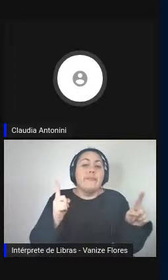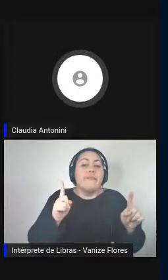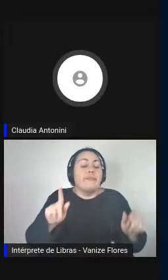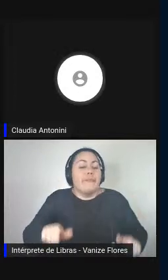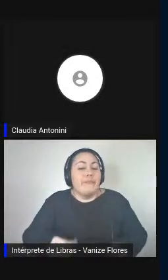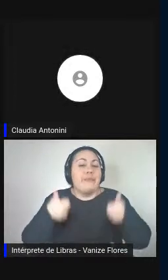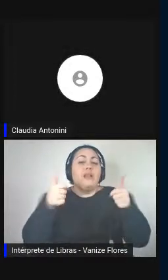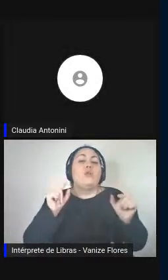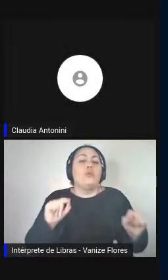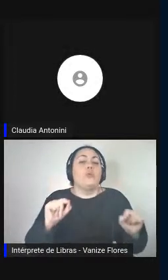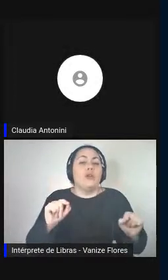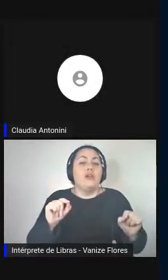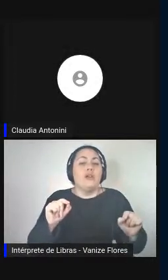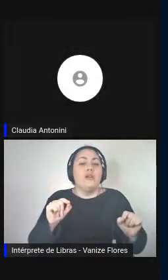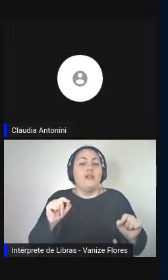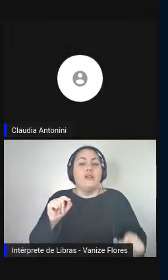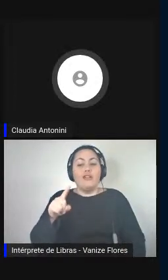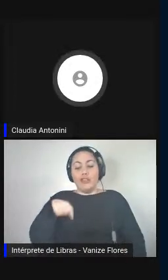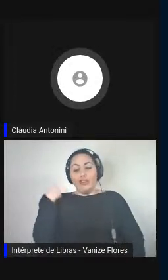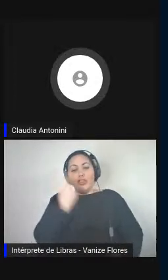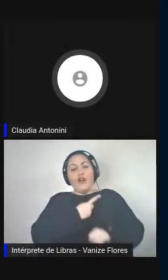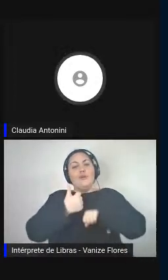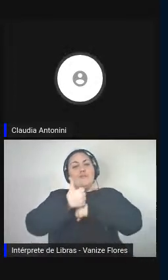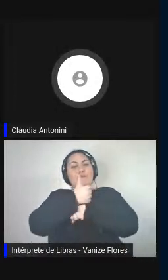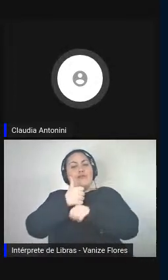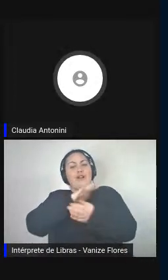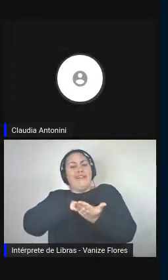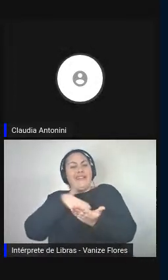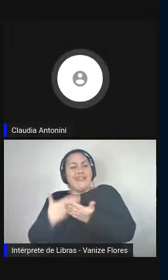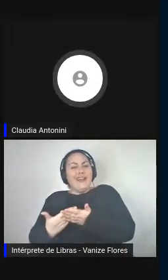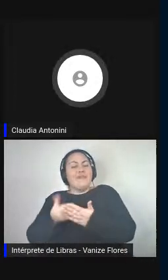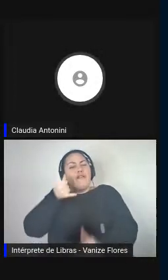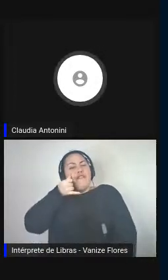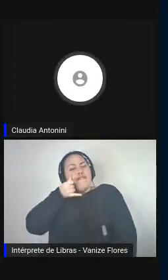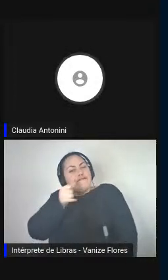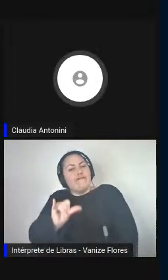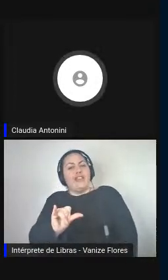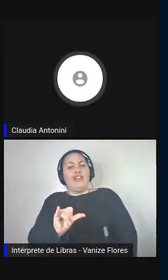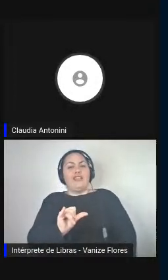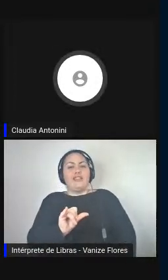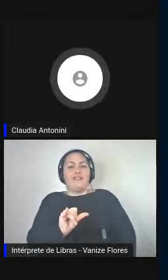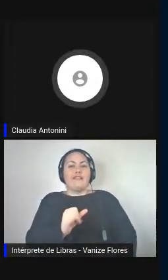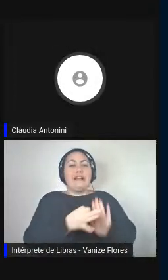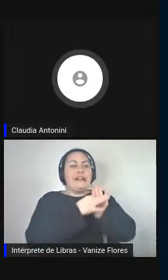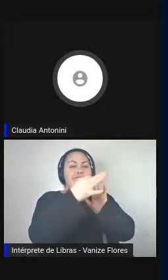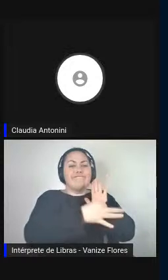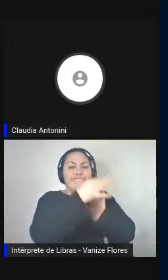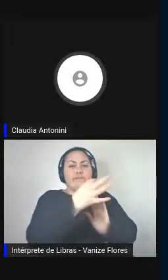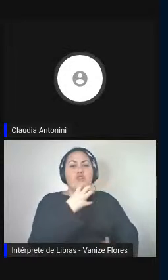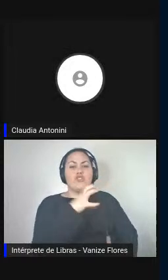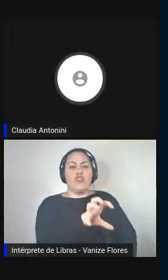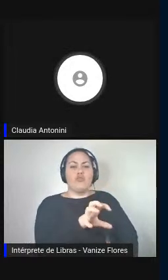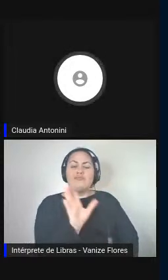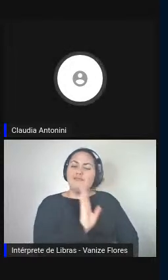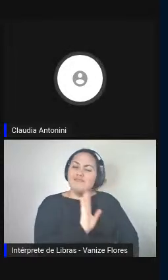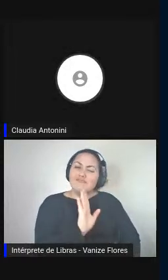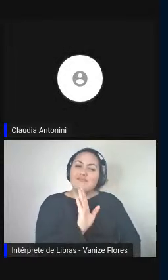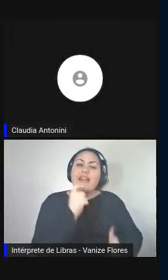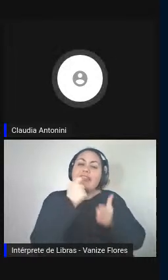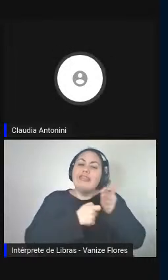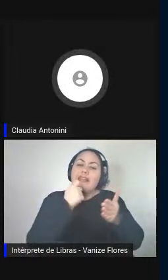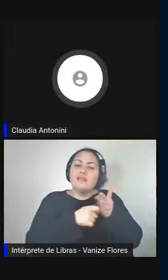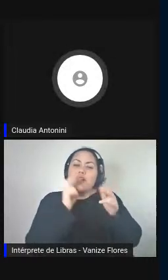categoria não criticar simplesmente, mas criticar, tentar entender